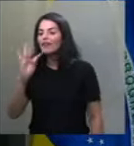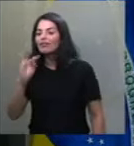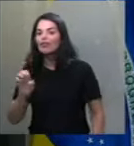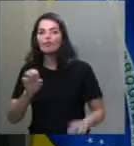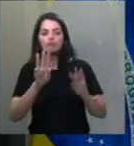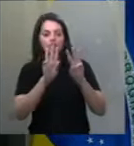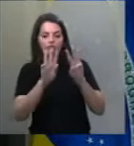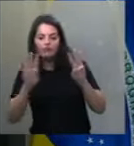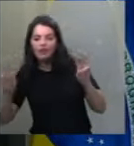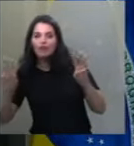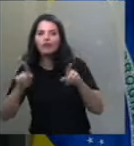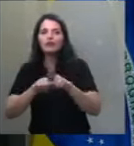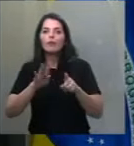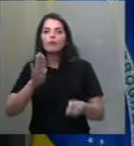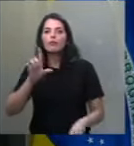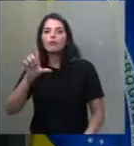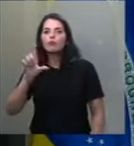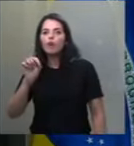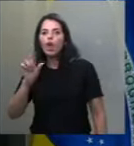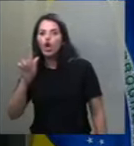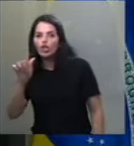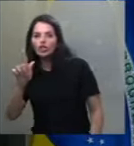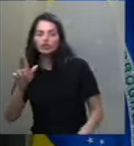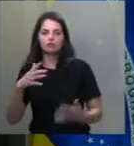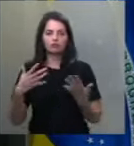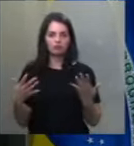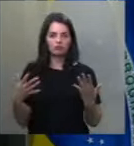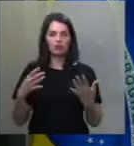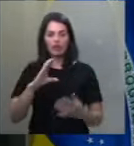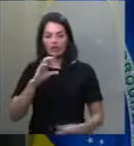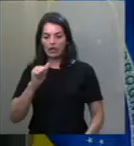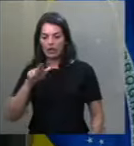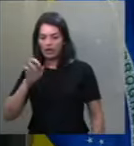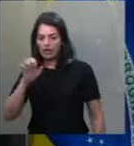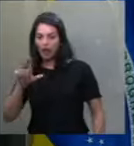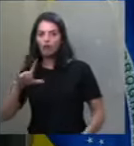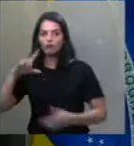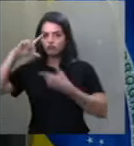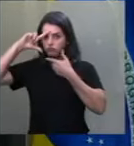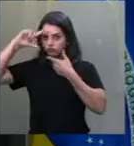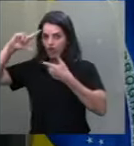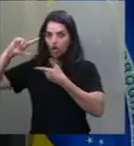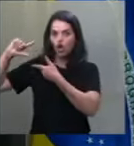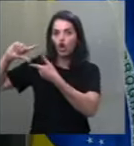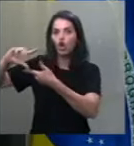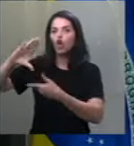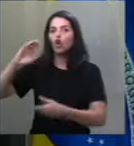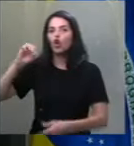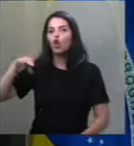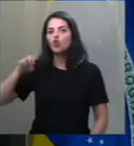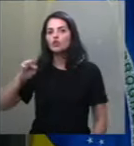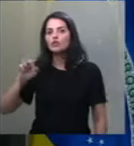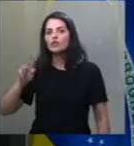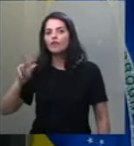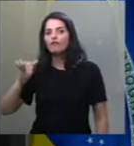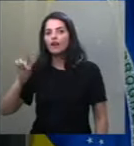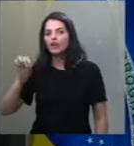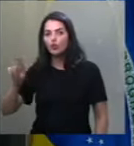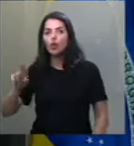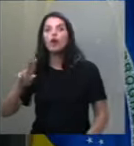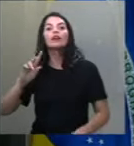conservadores, ocorreu a prisão de um deputado federal, Daniel Silveira,